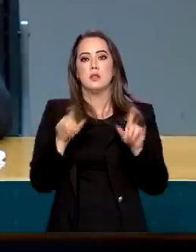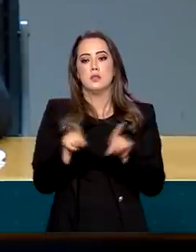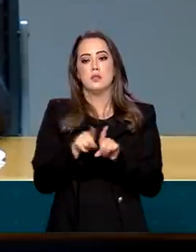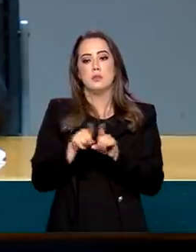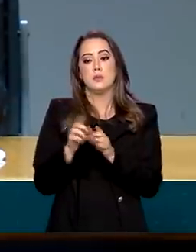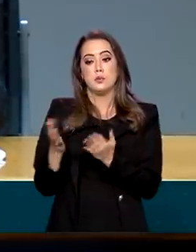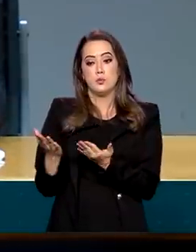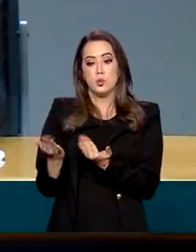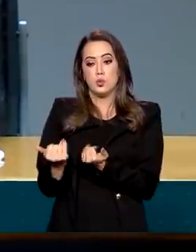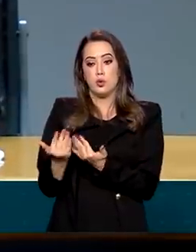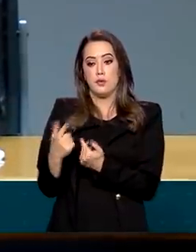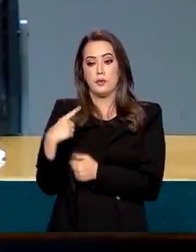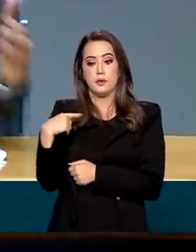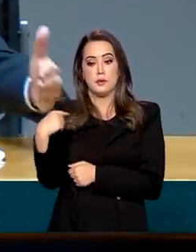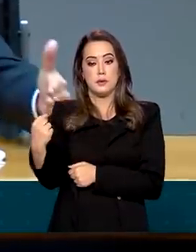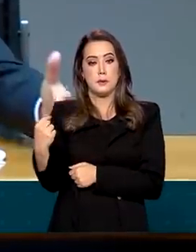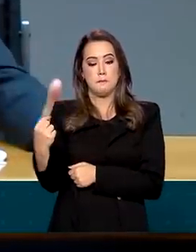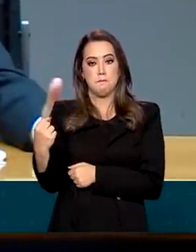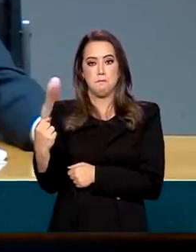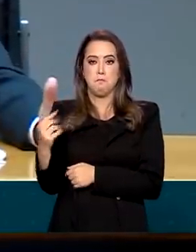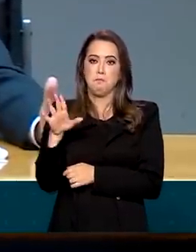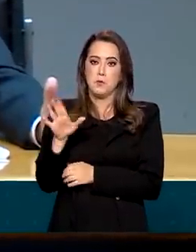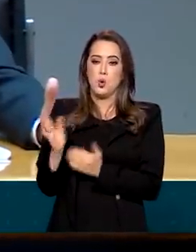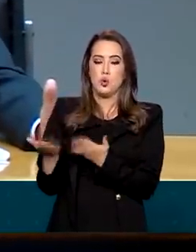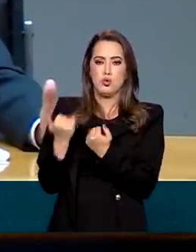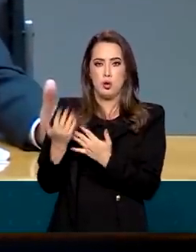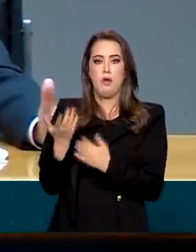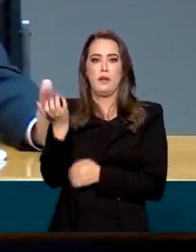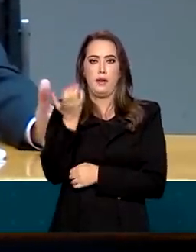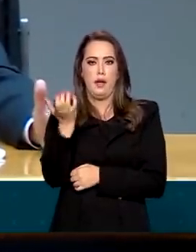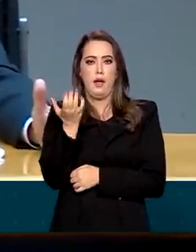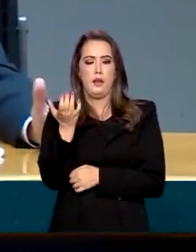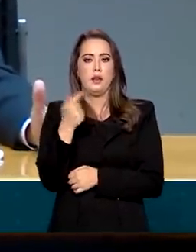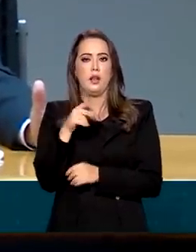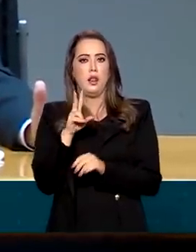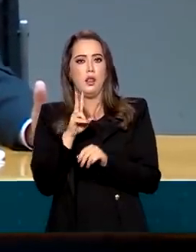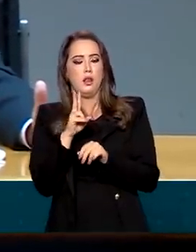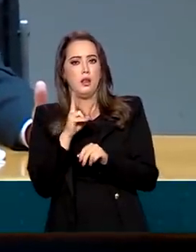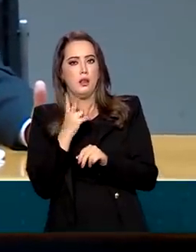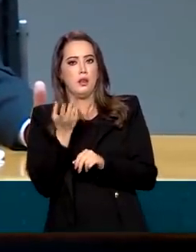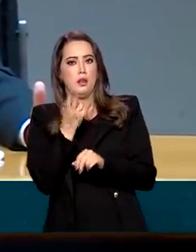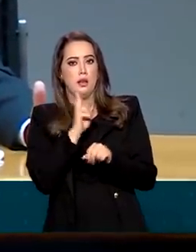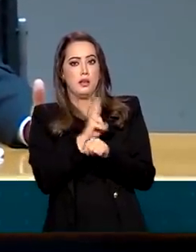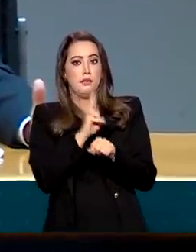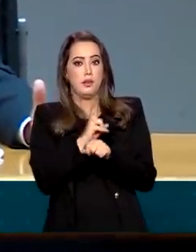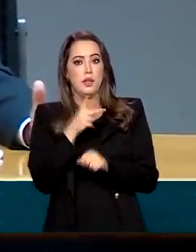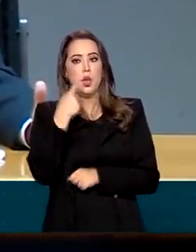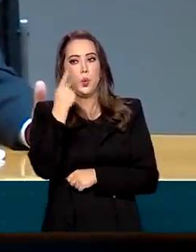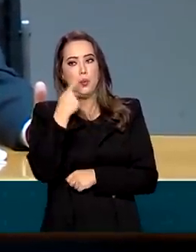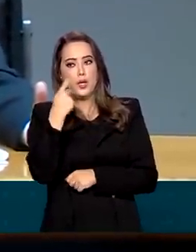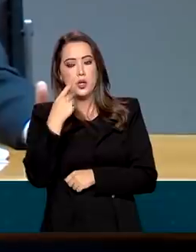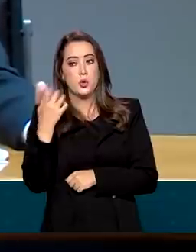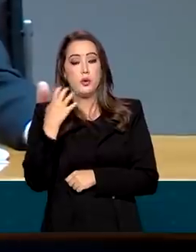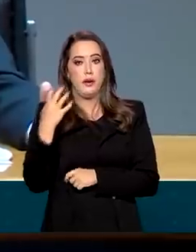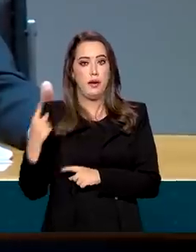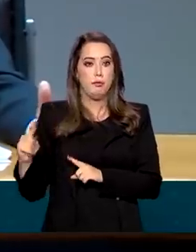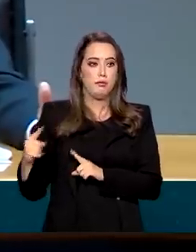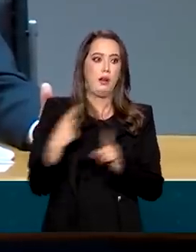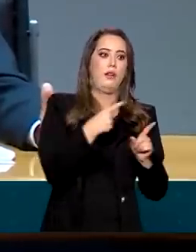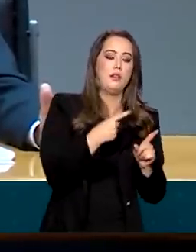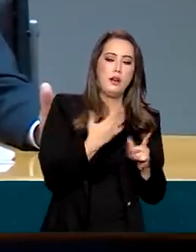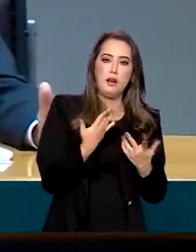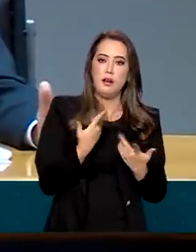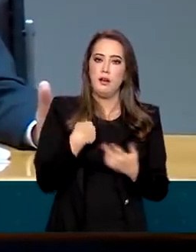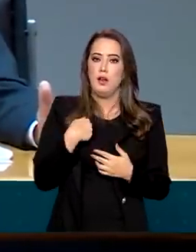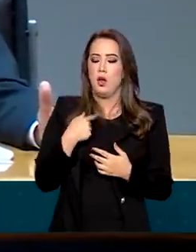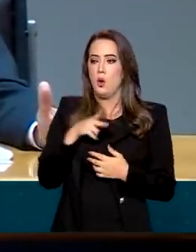que a gente compreende, a função do jovem é defender, a função da política é atacar, a função do presidente é mediar,